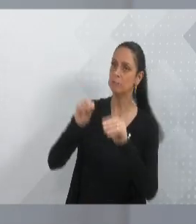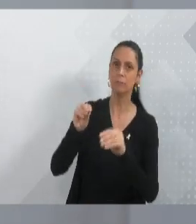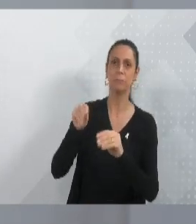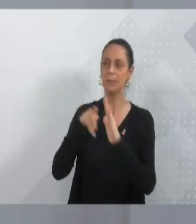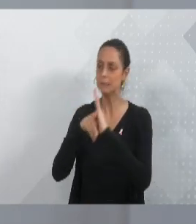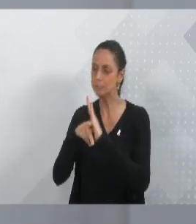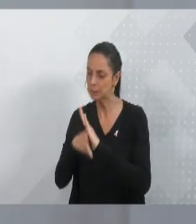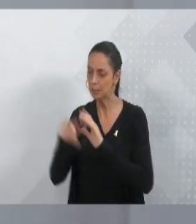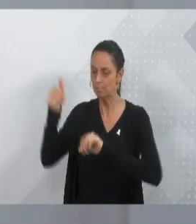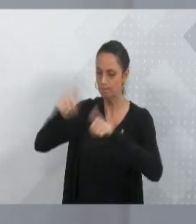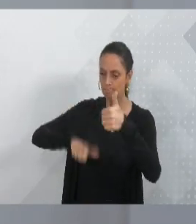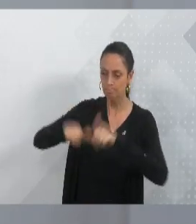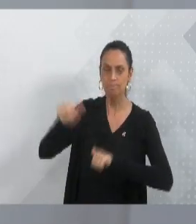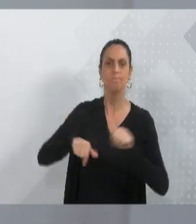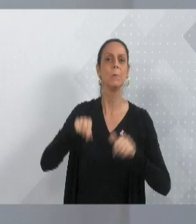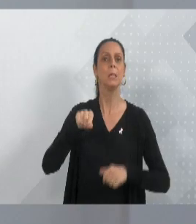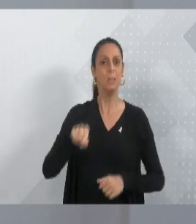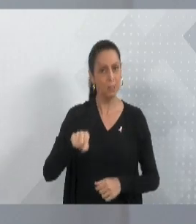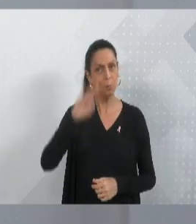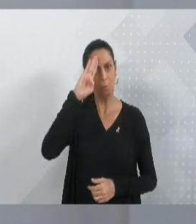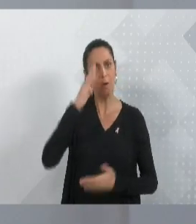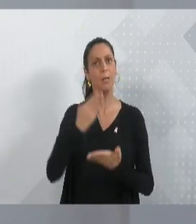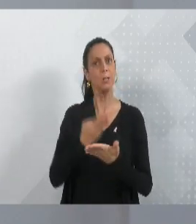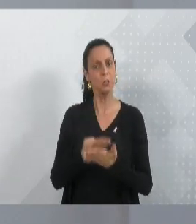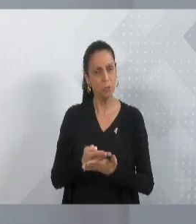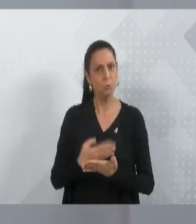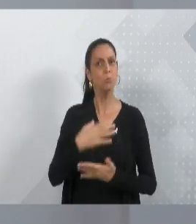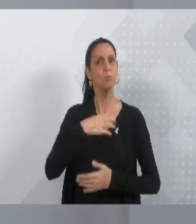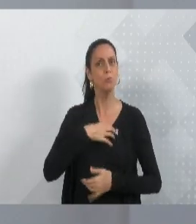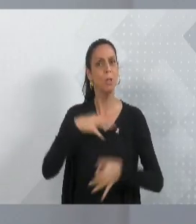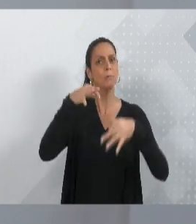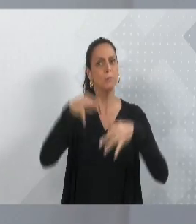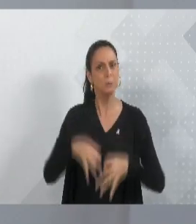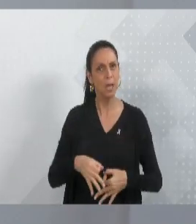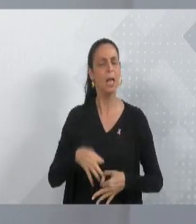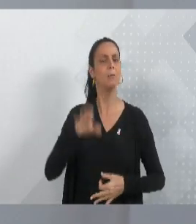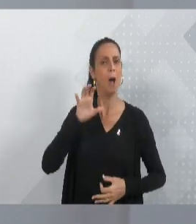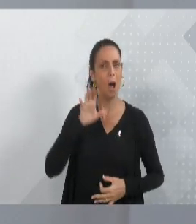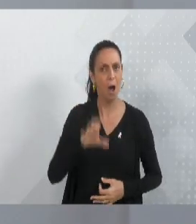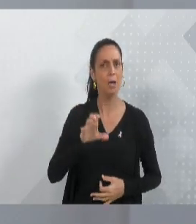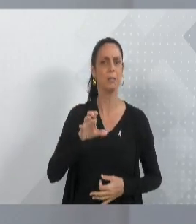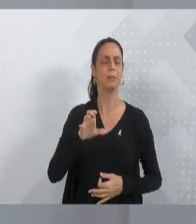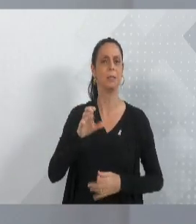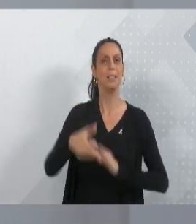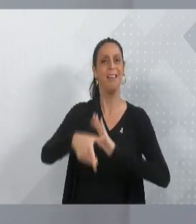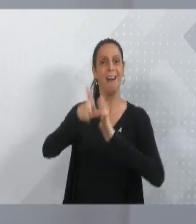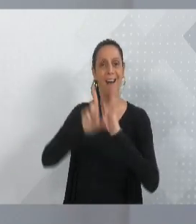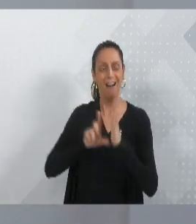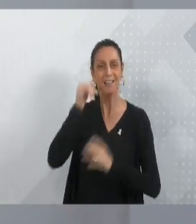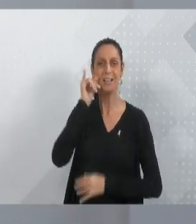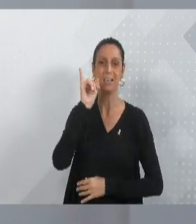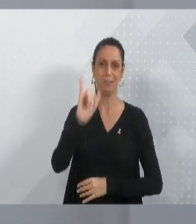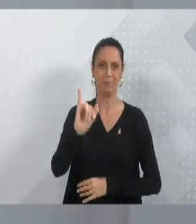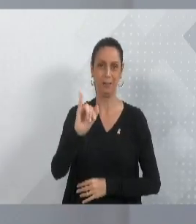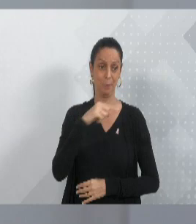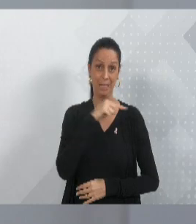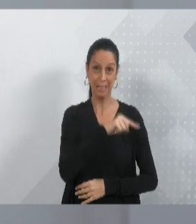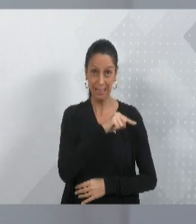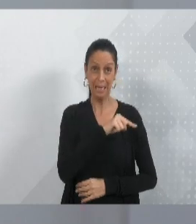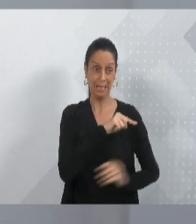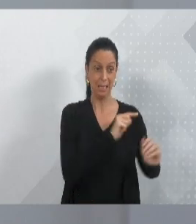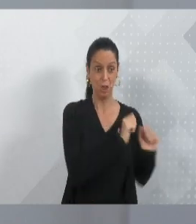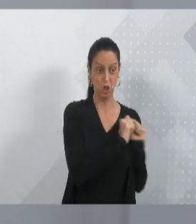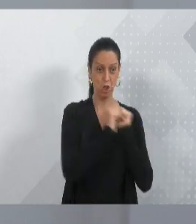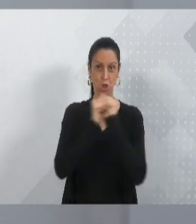Maurício, aqui, eu acredito muito nisso, na gente pensar da forma preventiva, graças a Deus, todo estudo técnico foi feito também naquela região e se